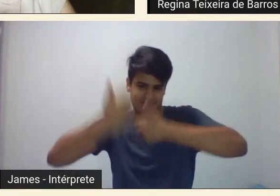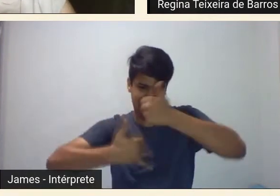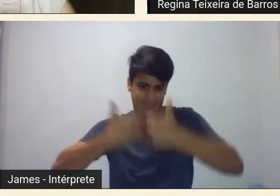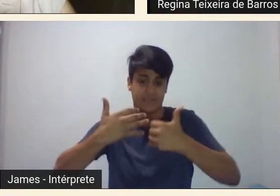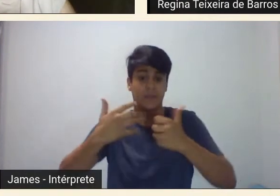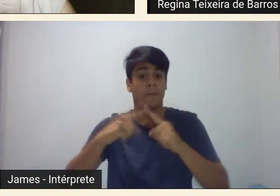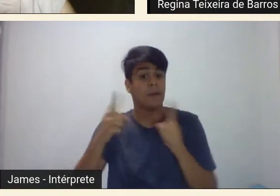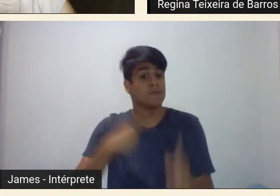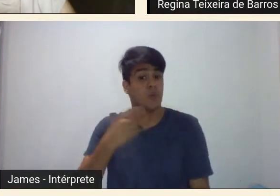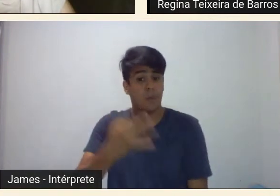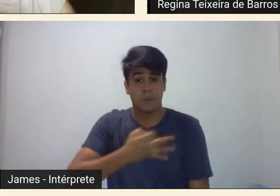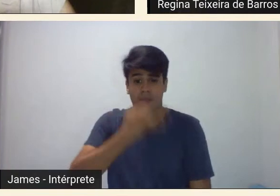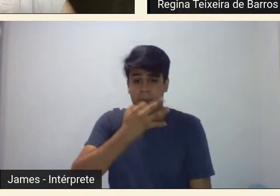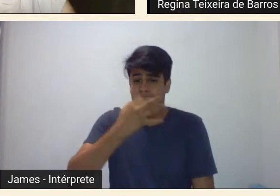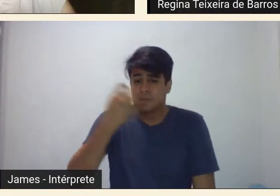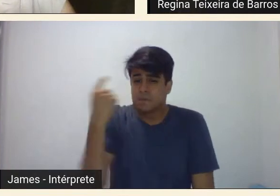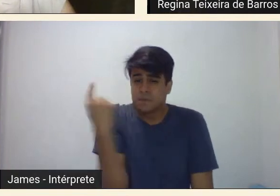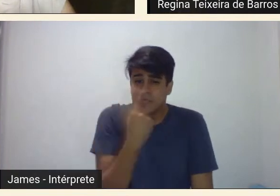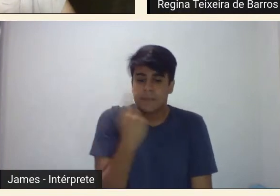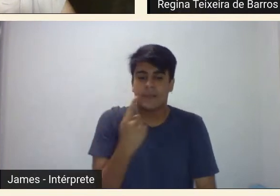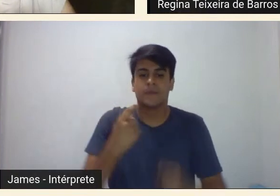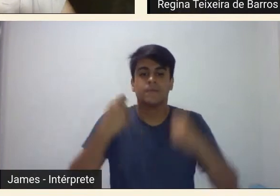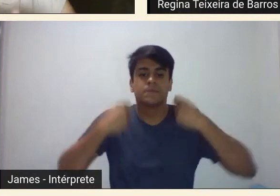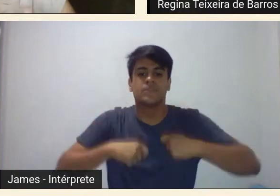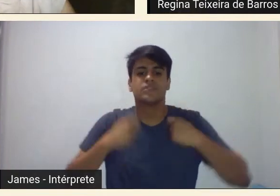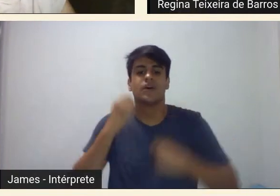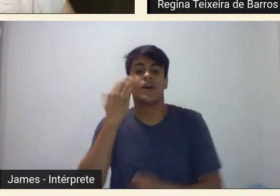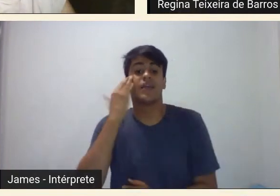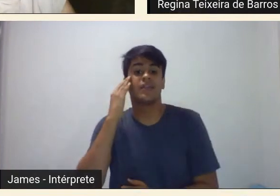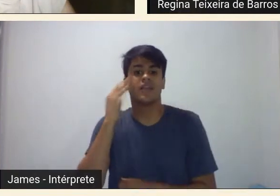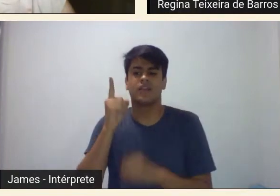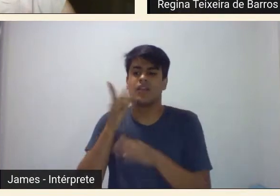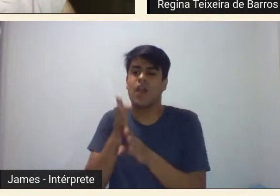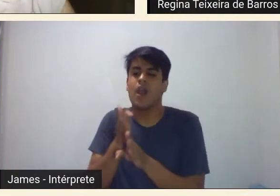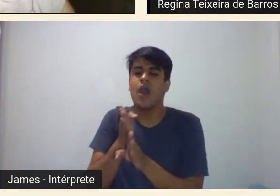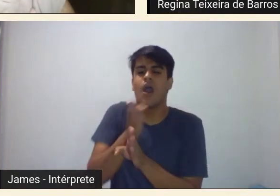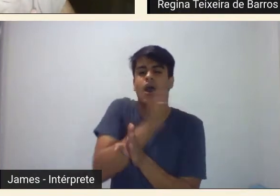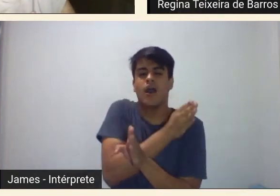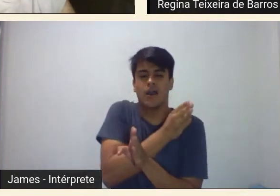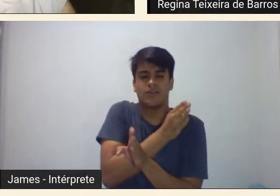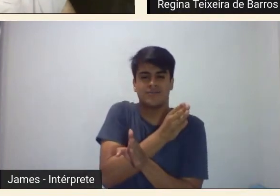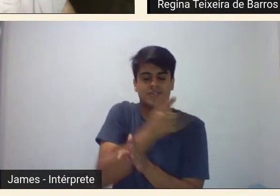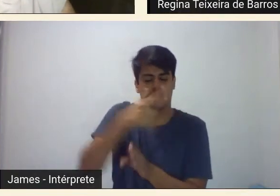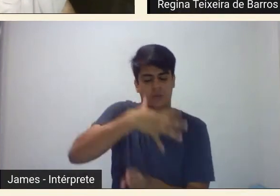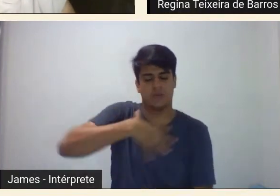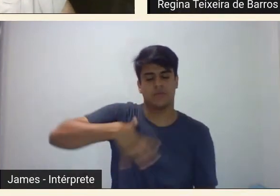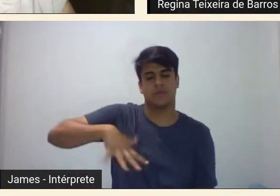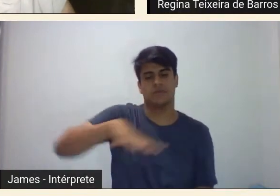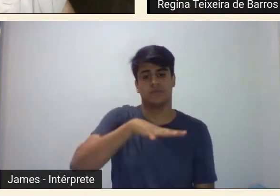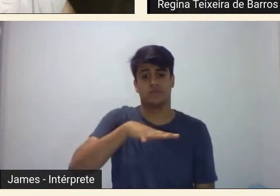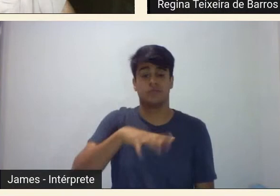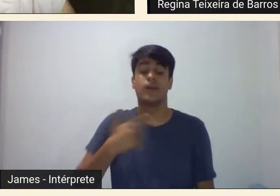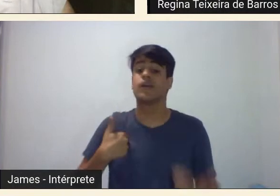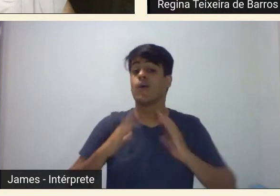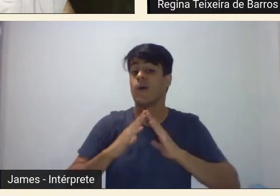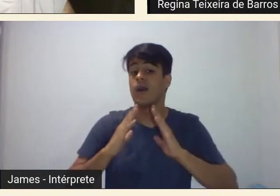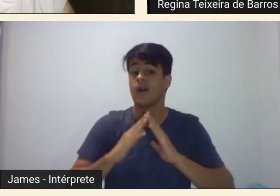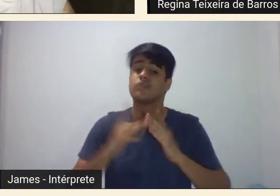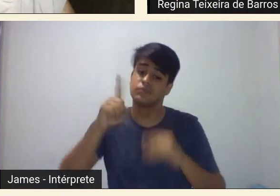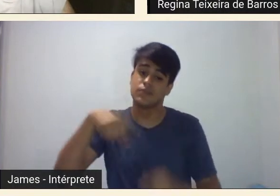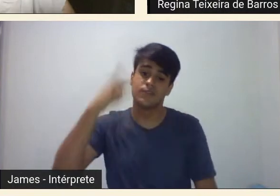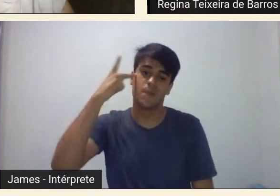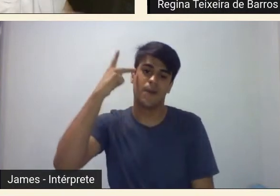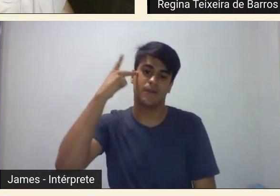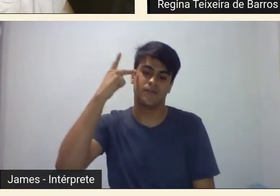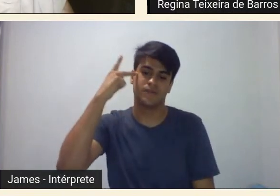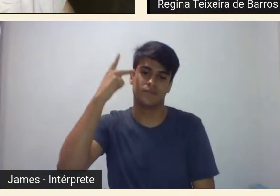primeiro que eu tinha que conhecer os antecedentes do ponto de vista cultural do meu espaço e o meu espaço era São Paulo você fala da sua